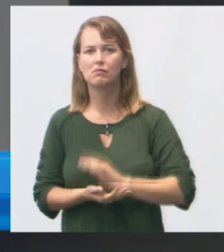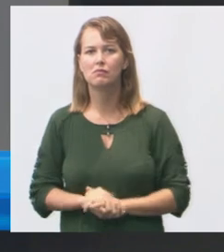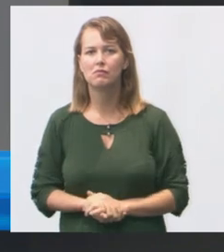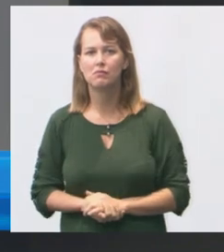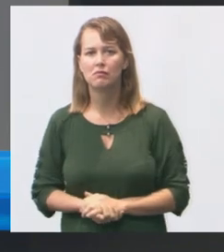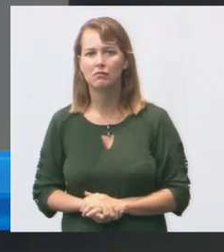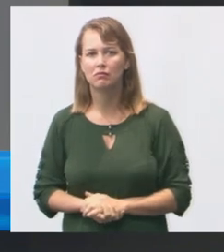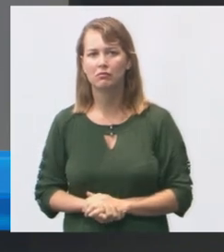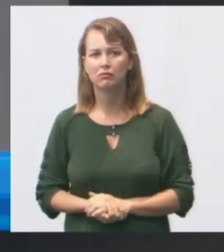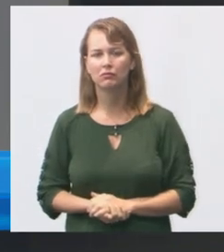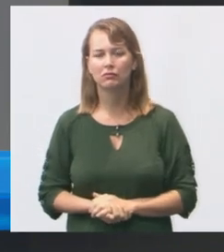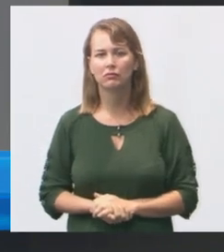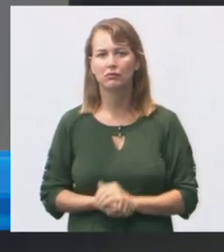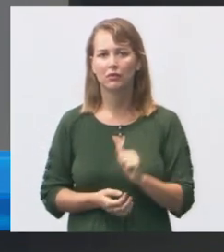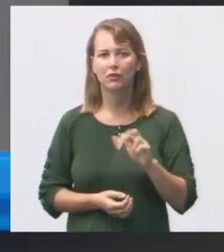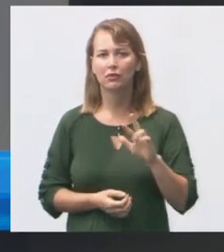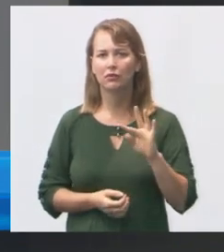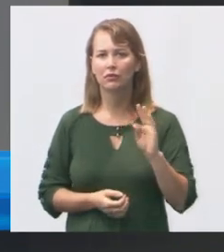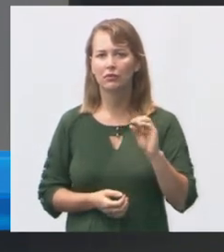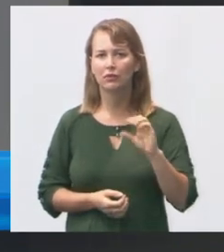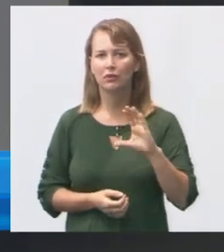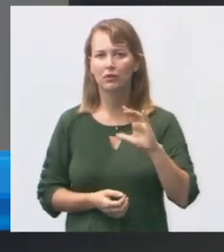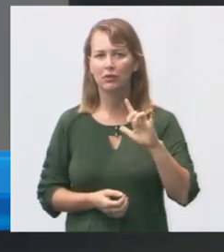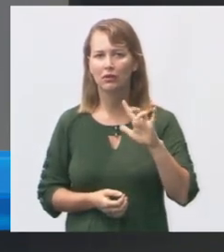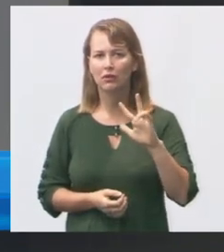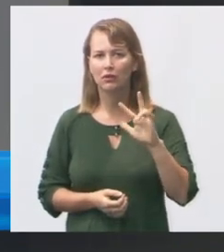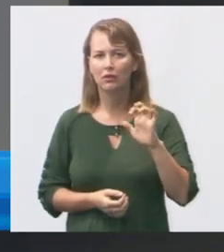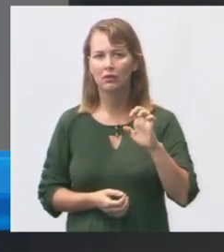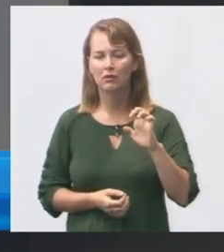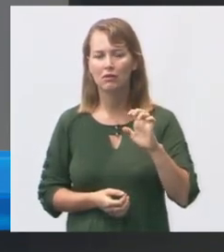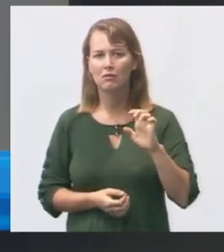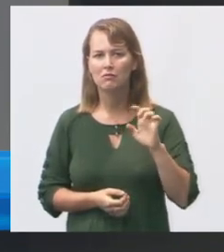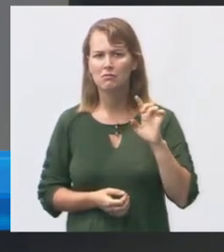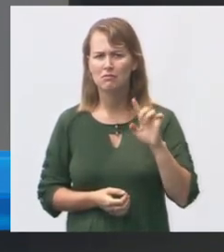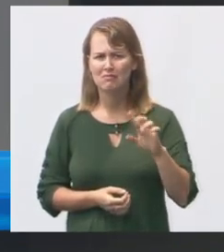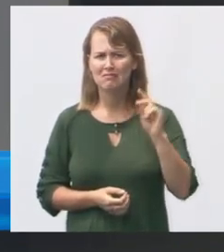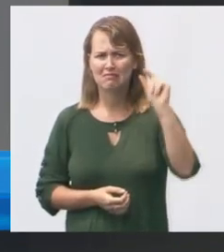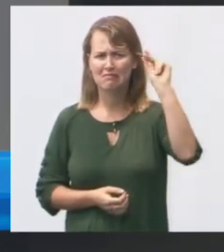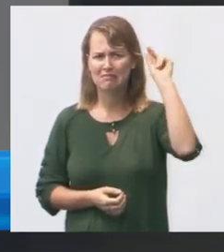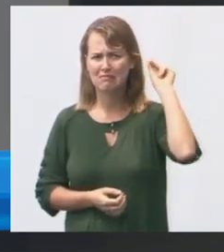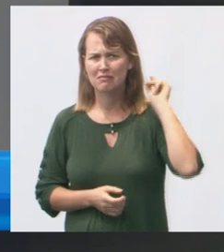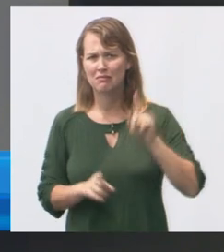aqui ó autoclave como que fica fora é errado autoclave antigo também velho